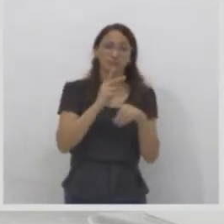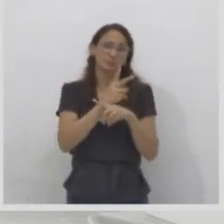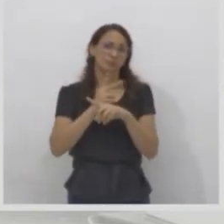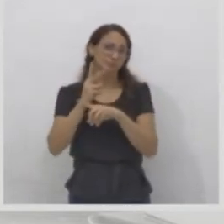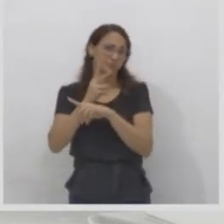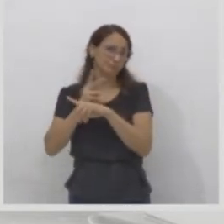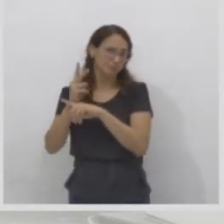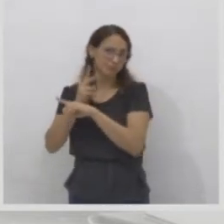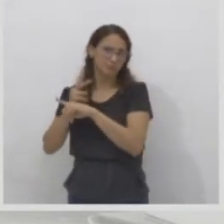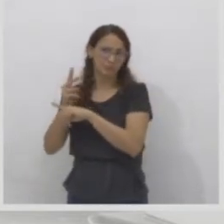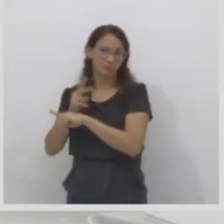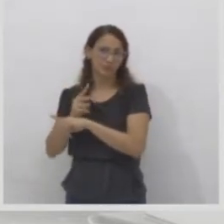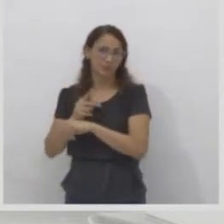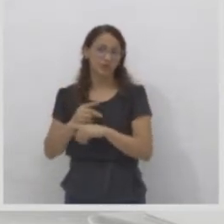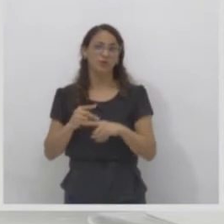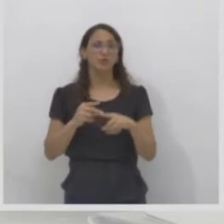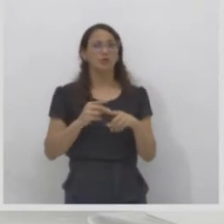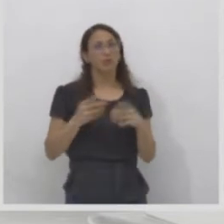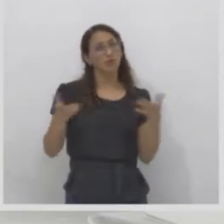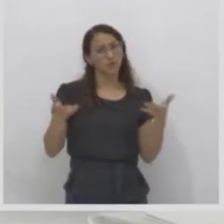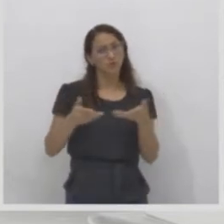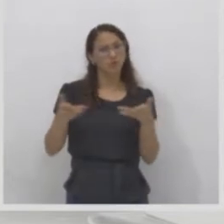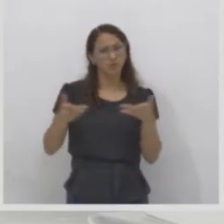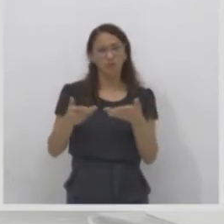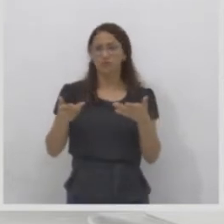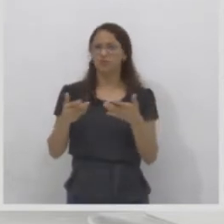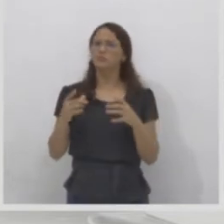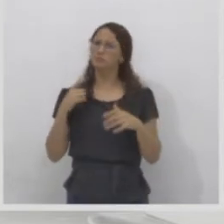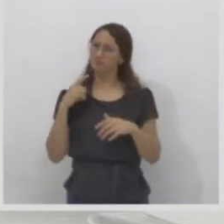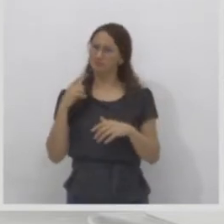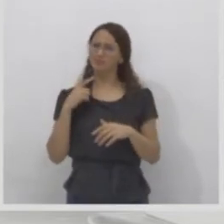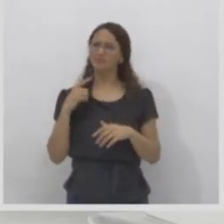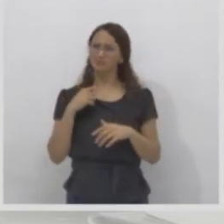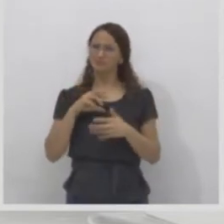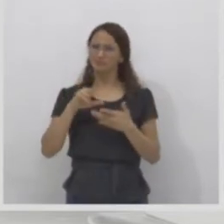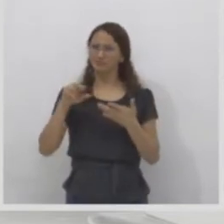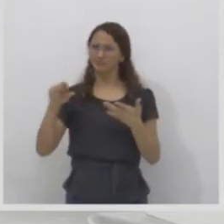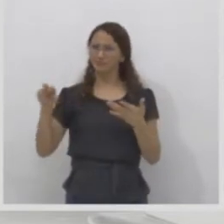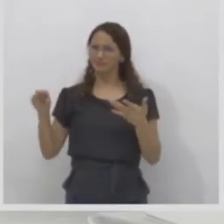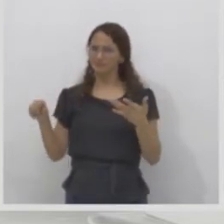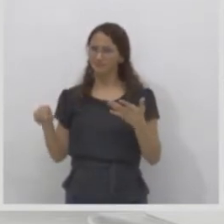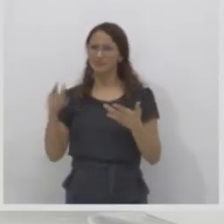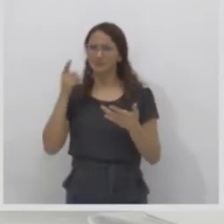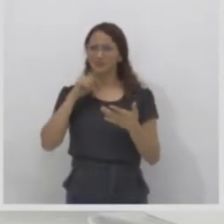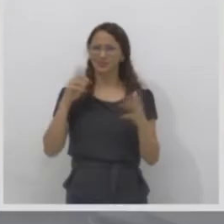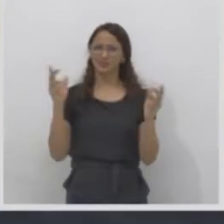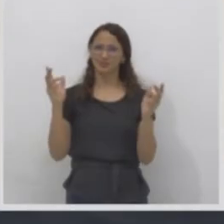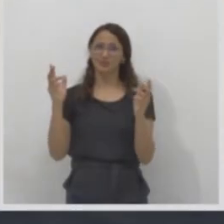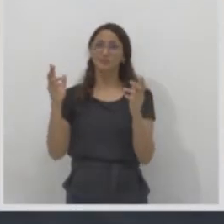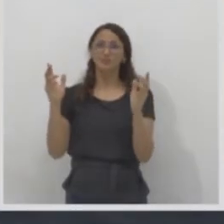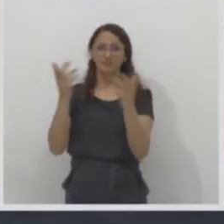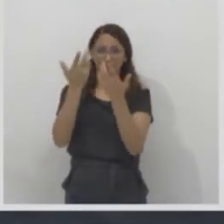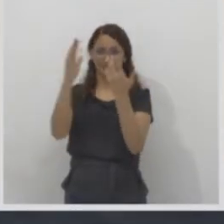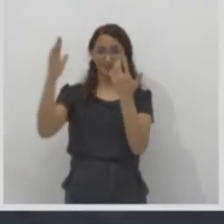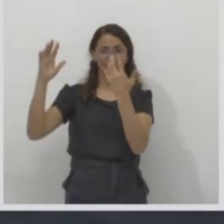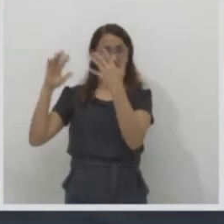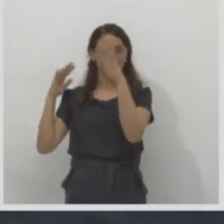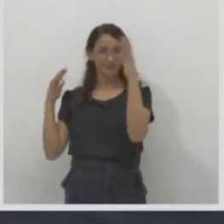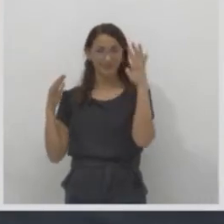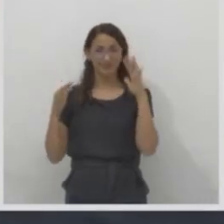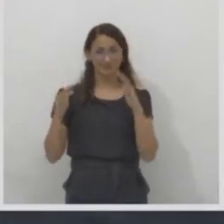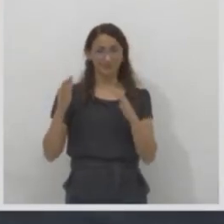terras. Hoje, nós conseguimos controlar muitas questões ligadas à natureza. E o principal